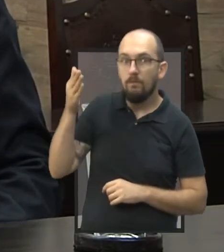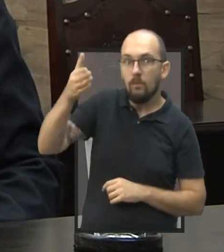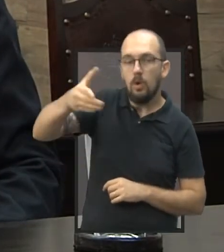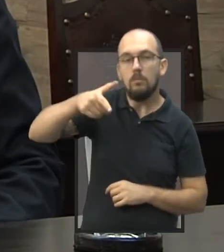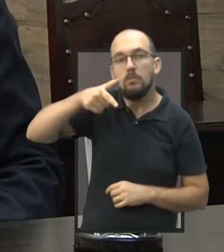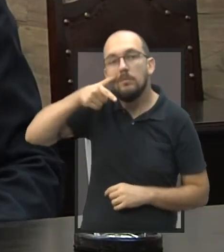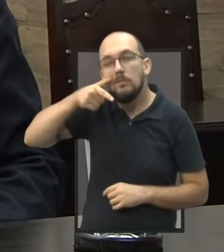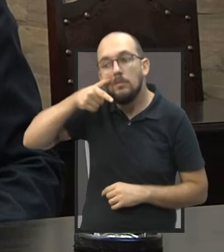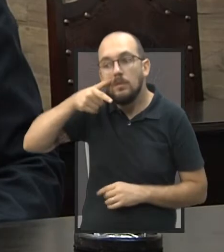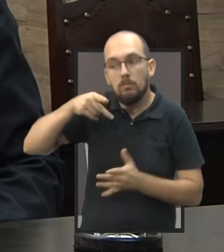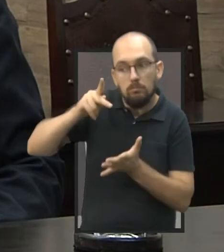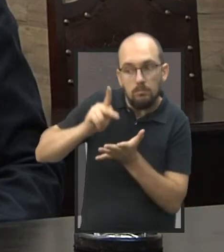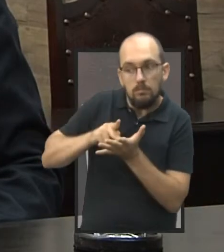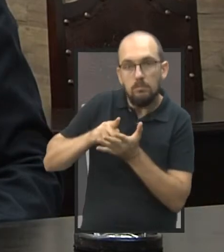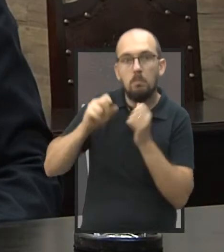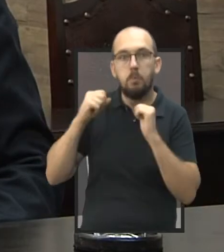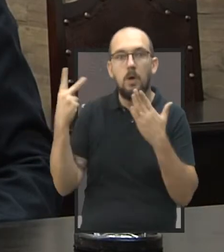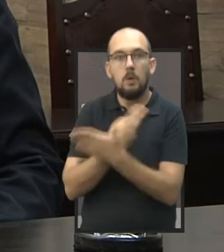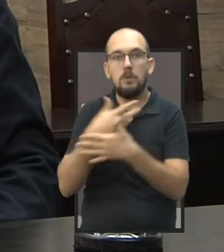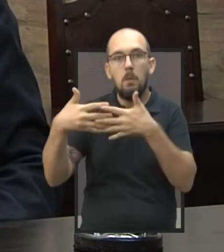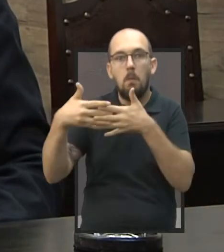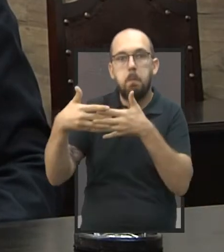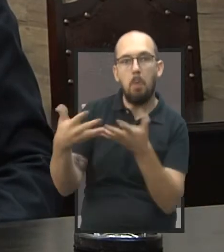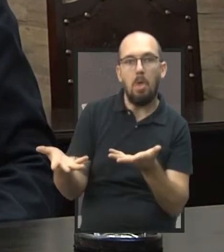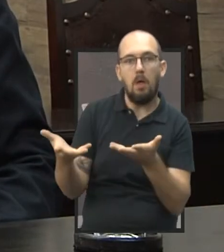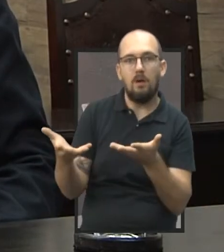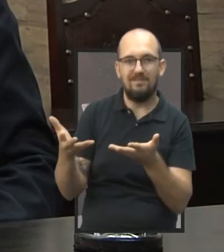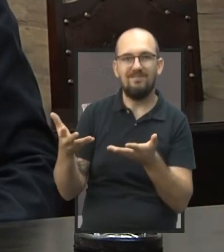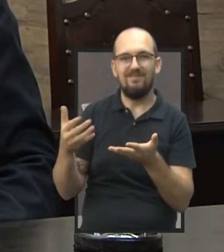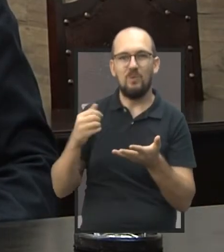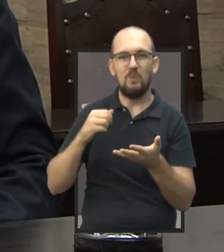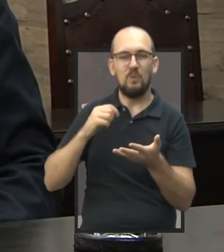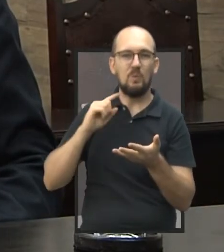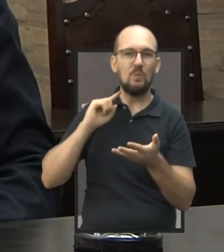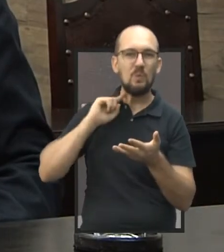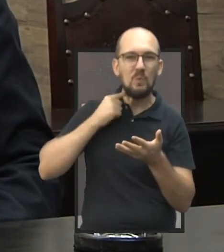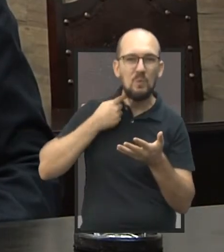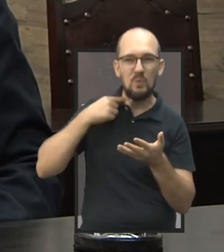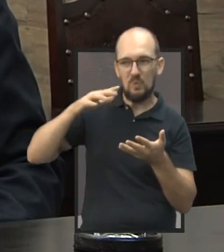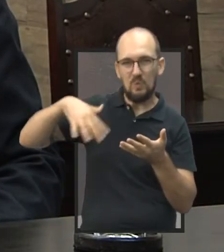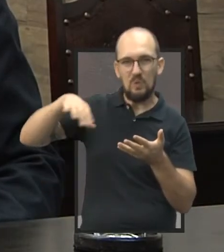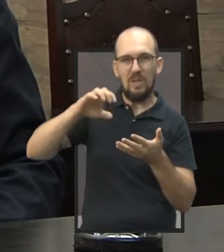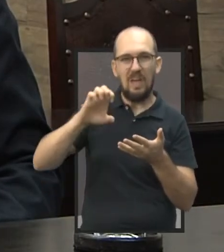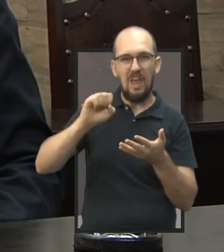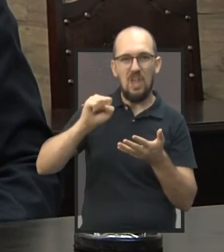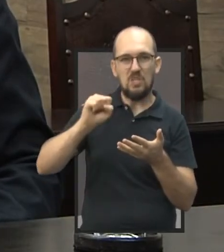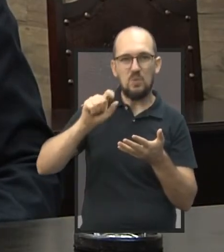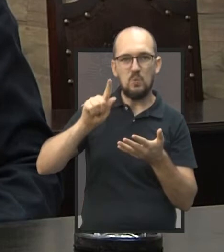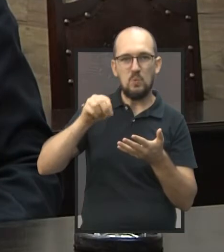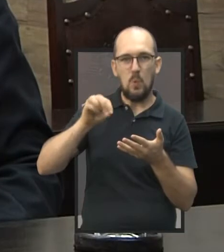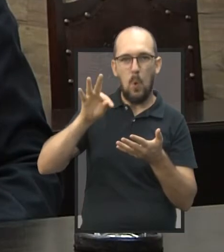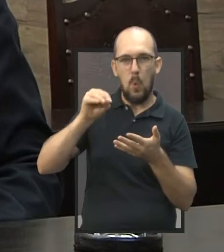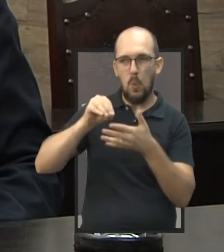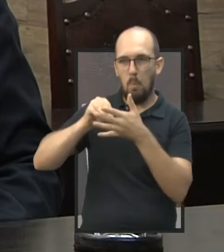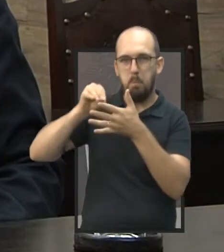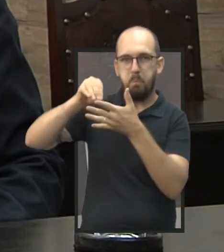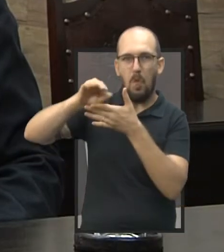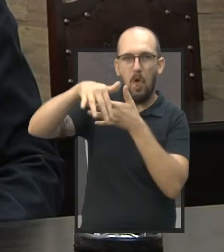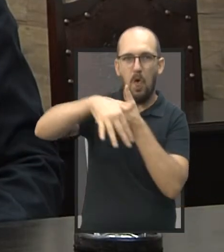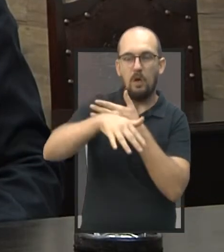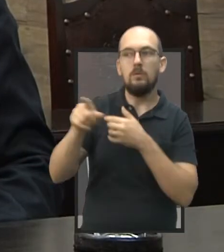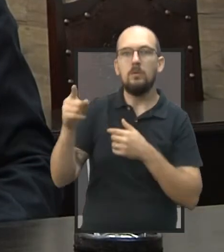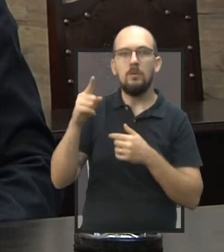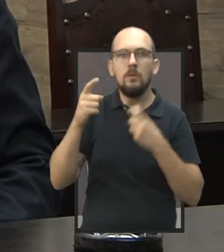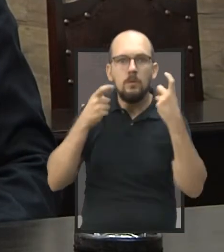para acompanhar, ver qual era a real situação. Chegando lá, gerou uma preocupação deles também e automaticamente